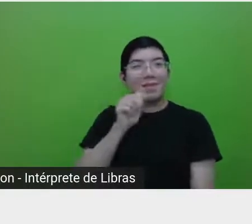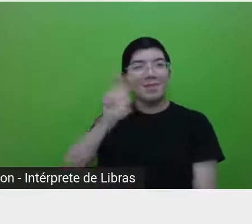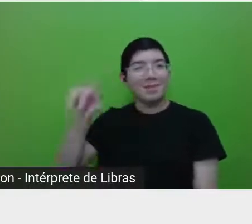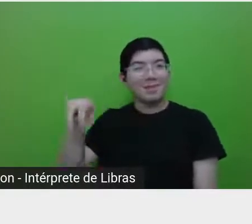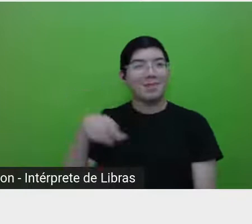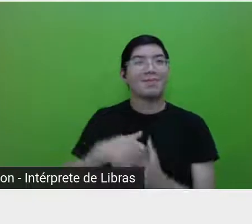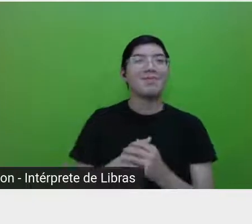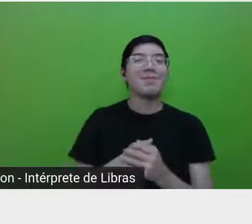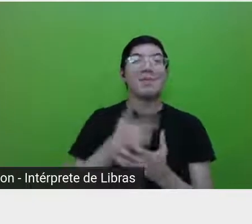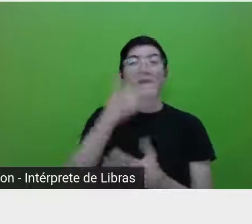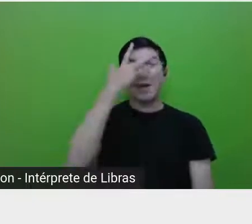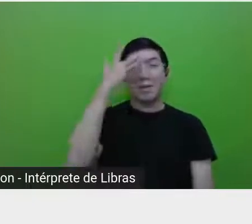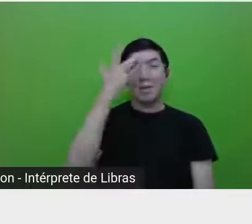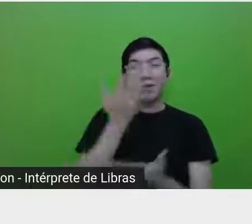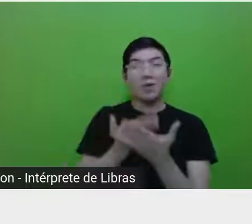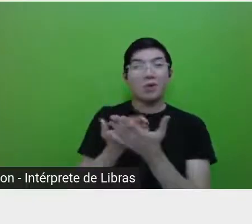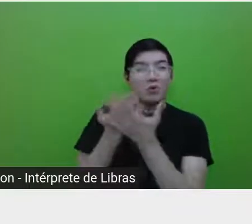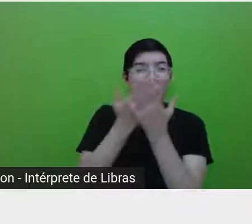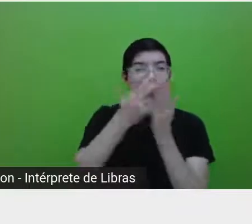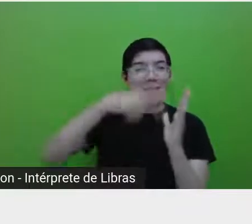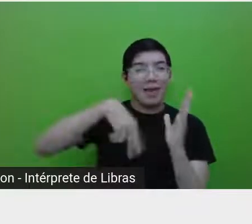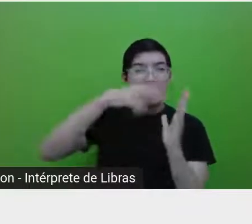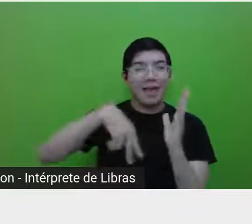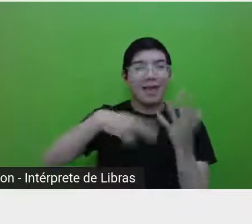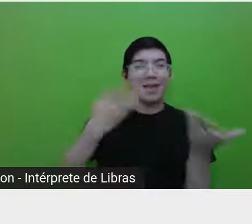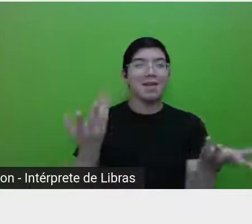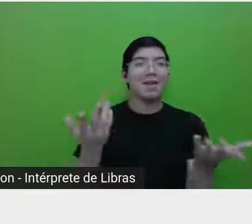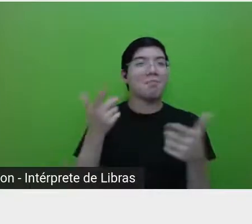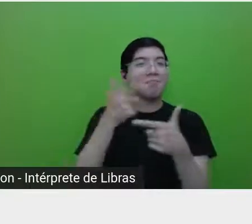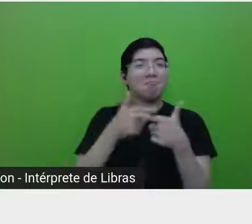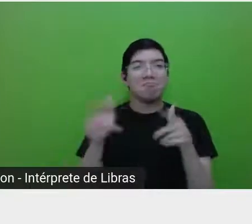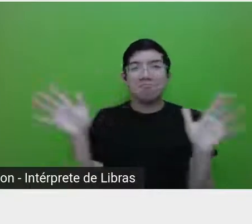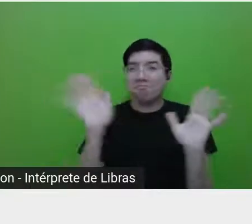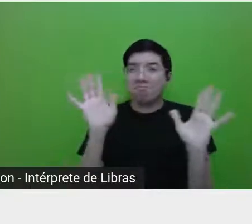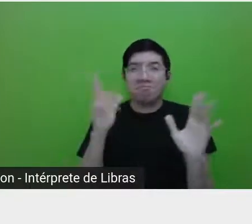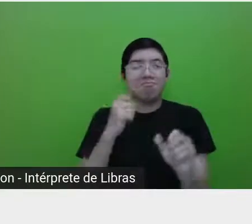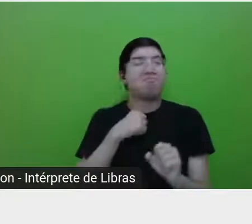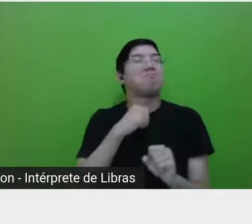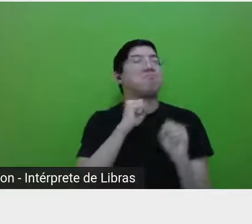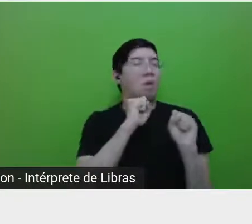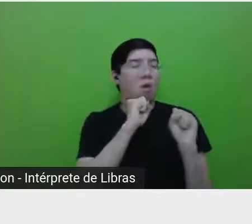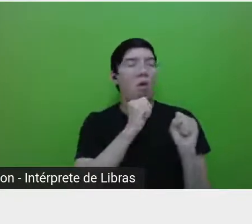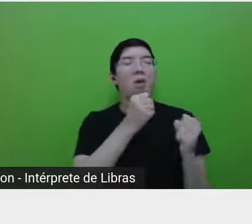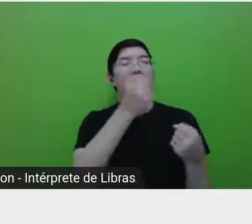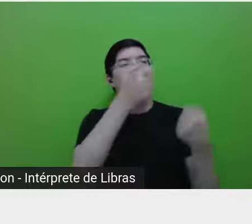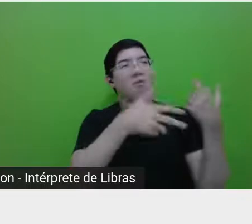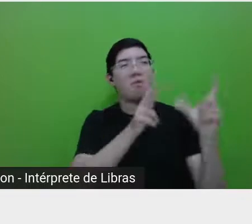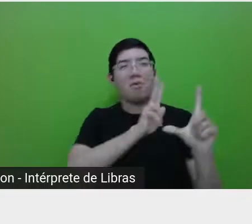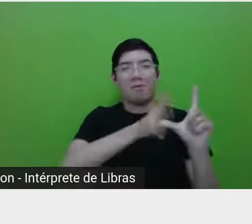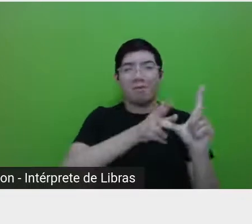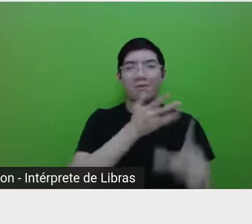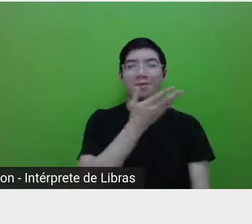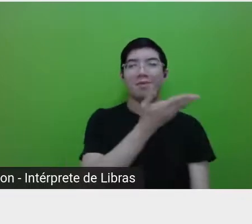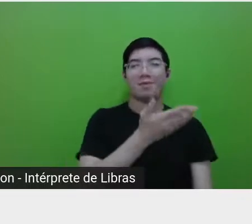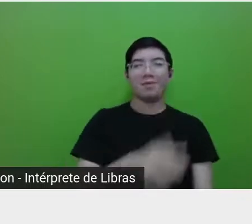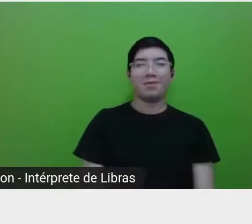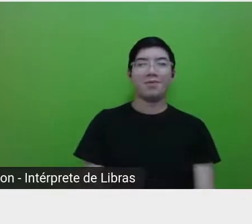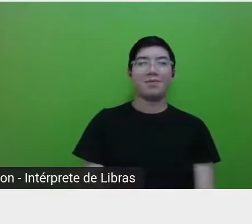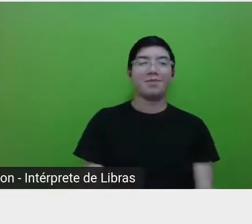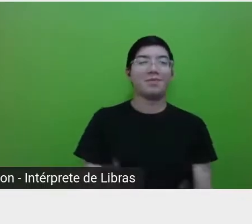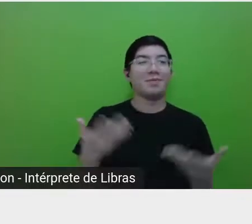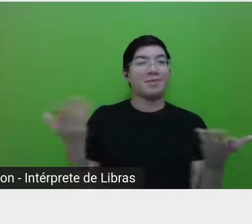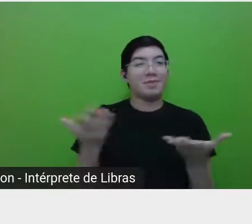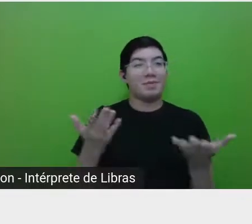estudando e não se incomodam de ouvir a live. E, com muito prazer, a gente chega